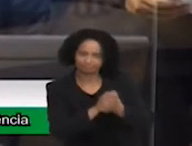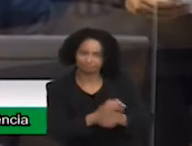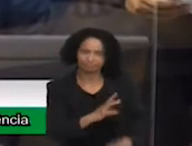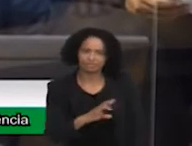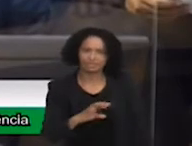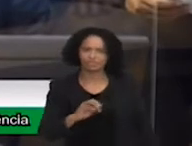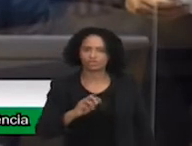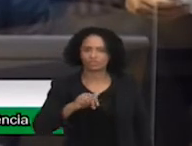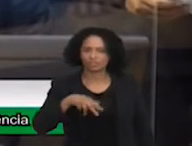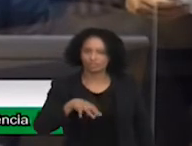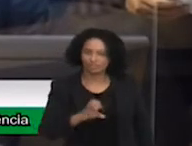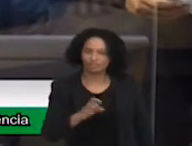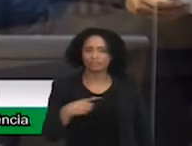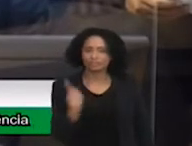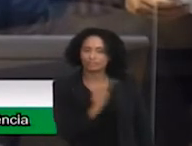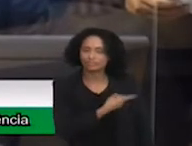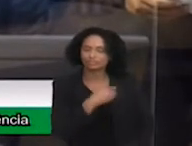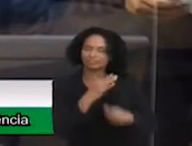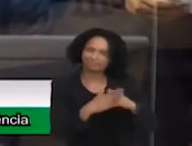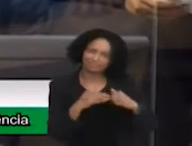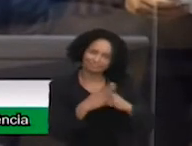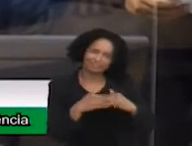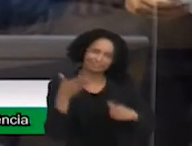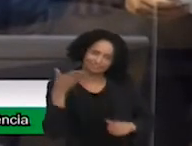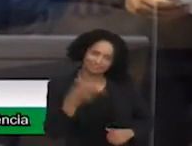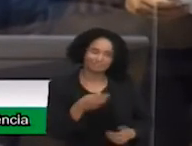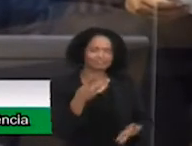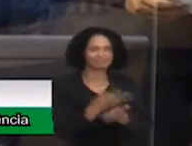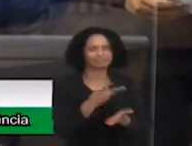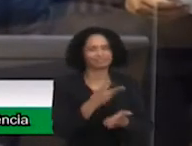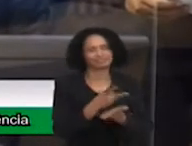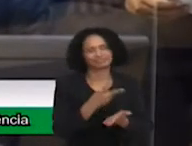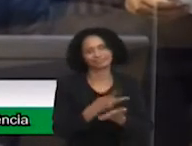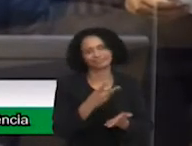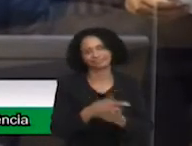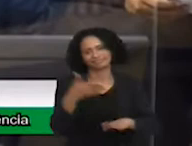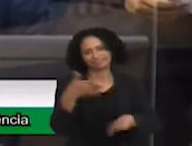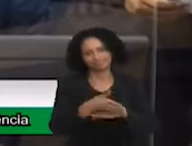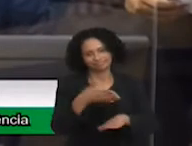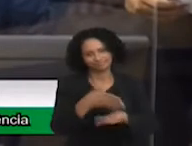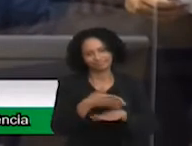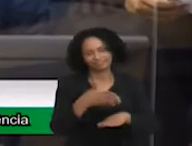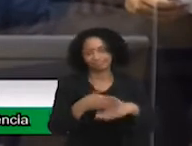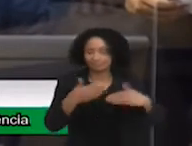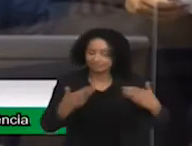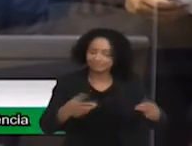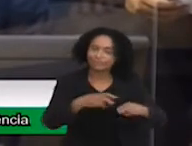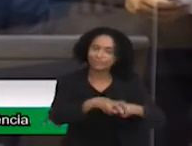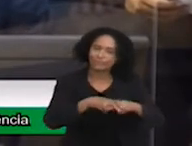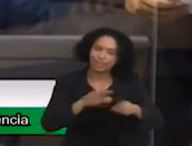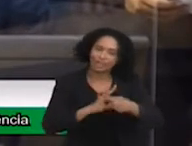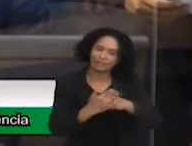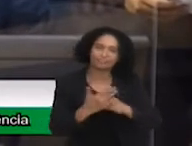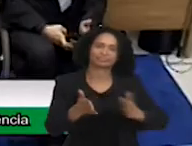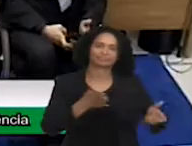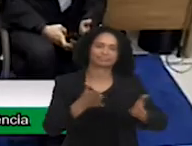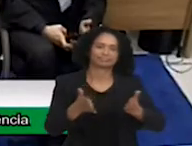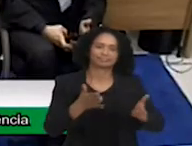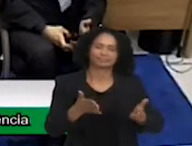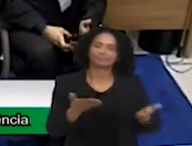qual a gente tem um carinho, sempre esteve aqui na Câmara Municipal. Por conta da pandemia, sentimos sua falta,